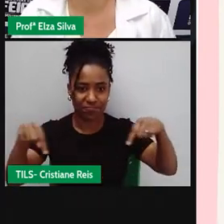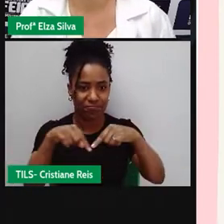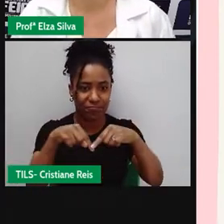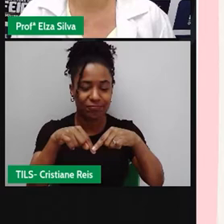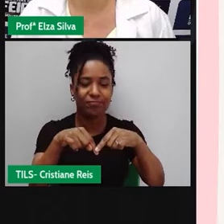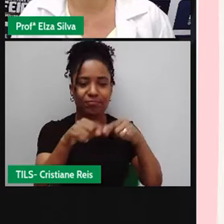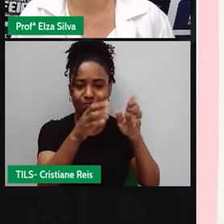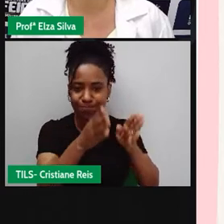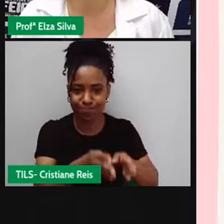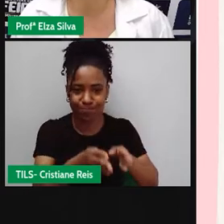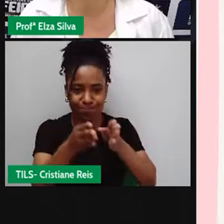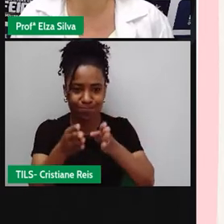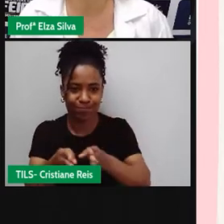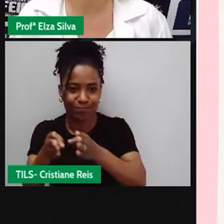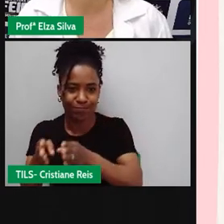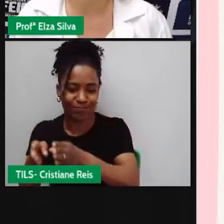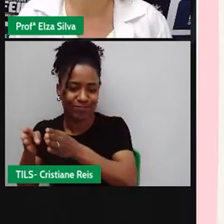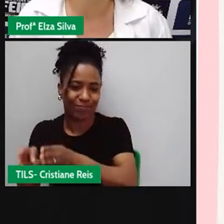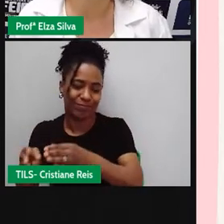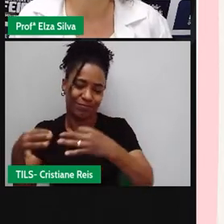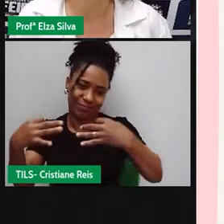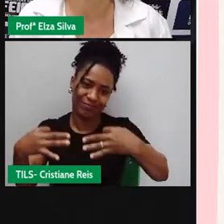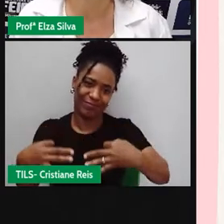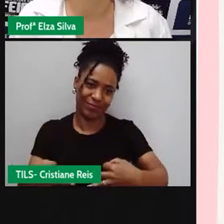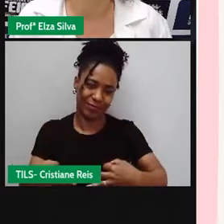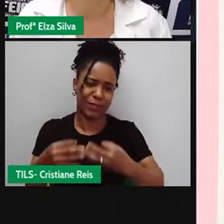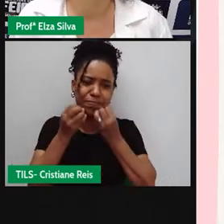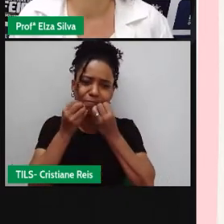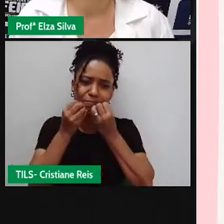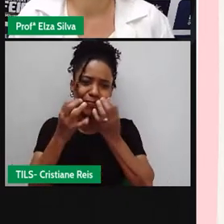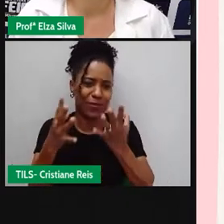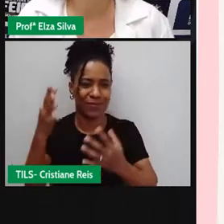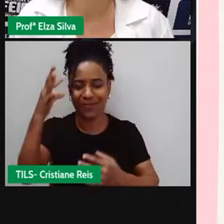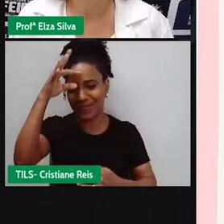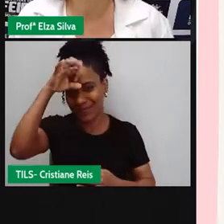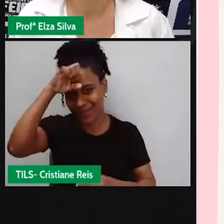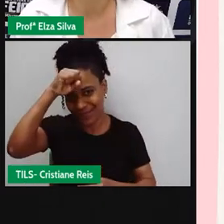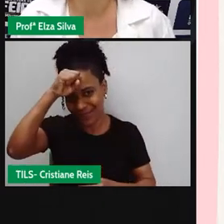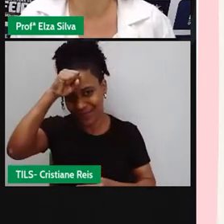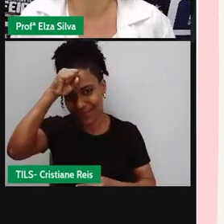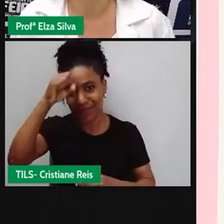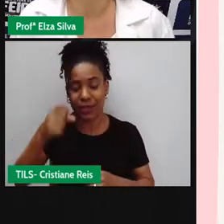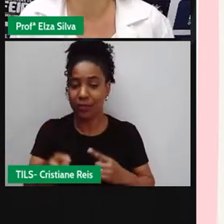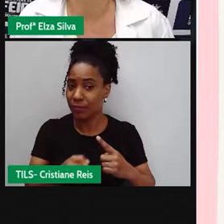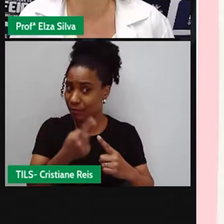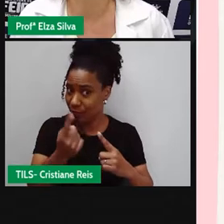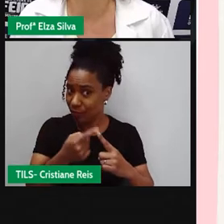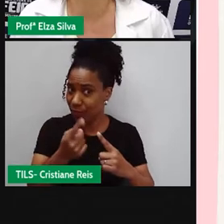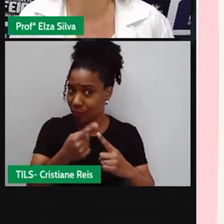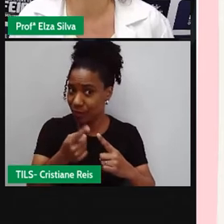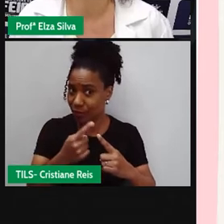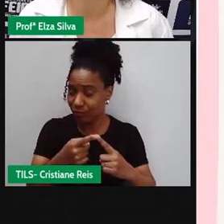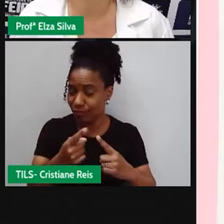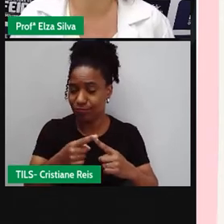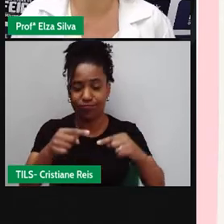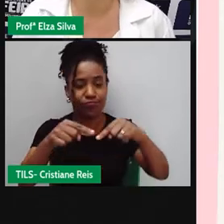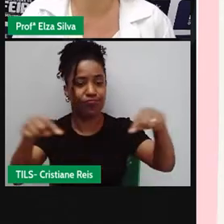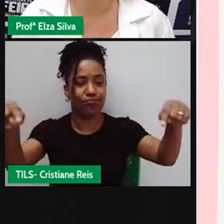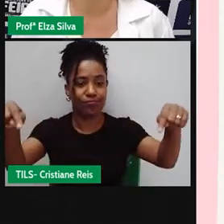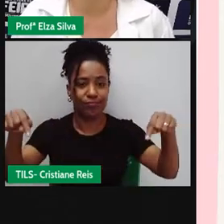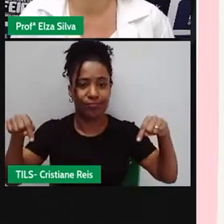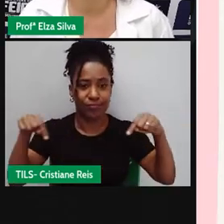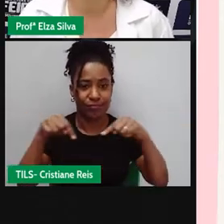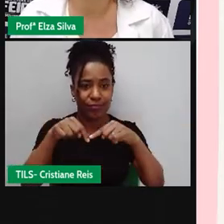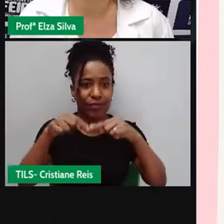para que ele se torne saudável e produtivo. Primeiro, encontre em sua casa um local